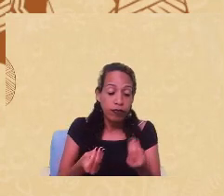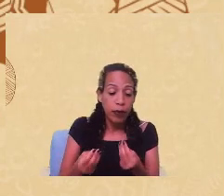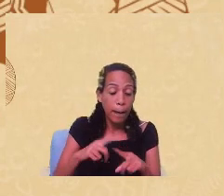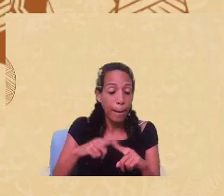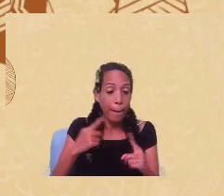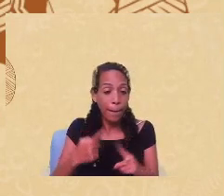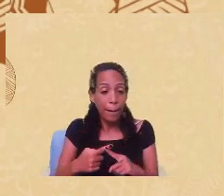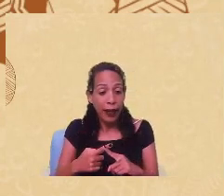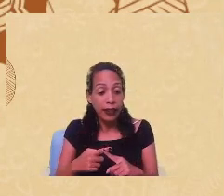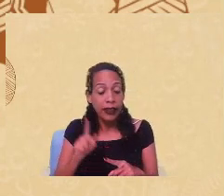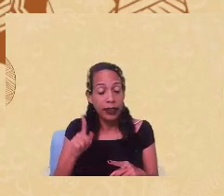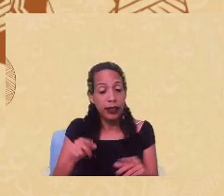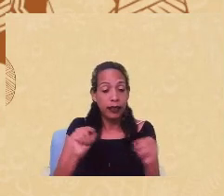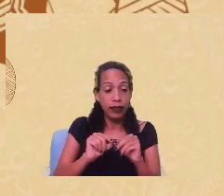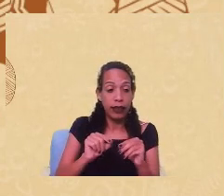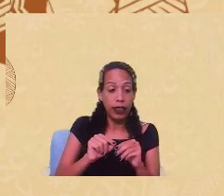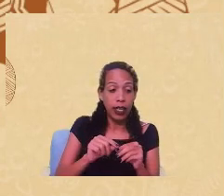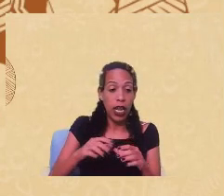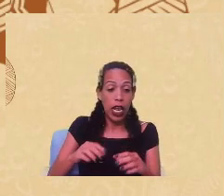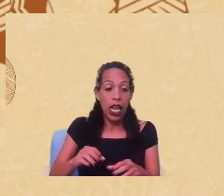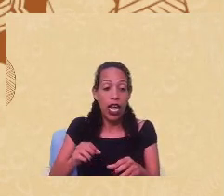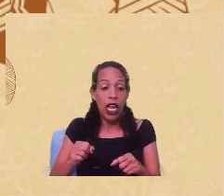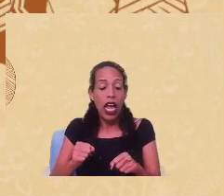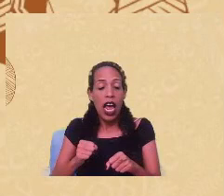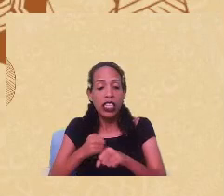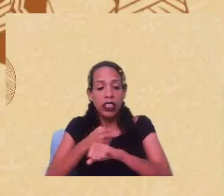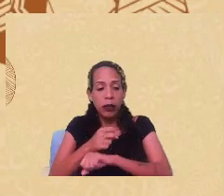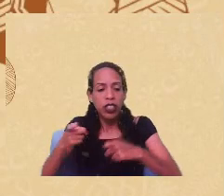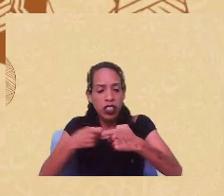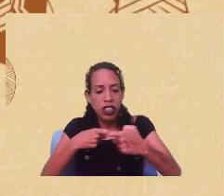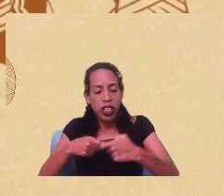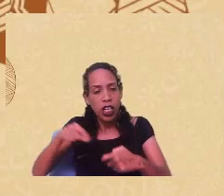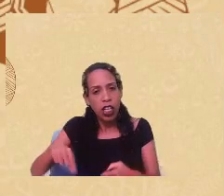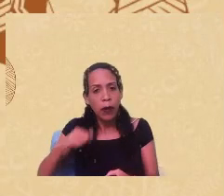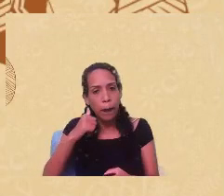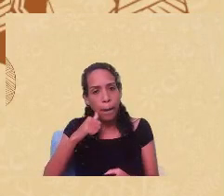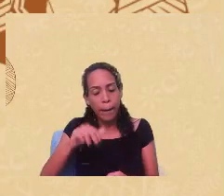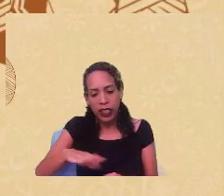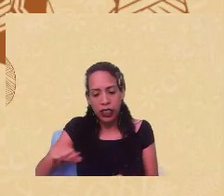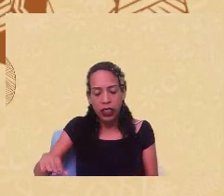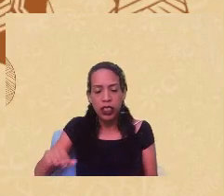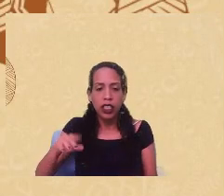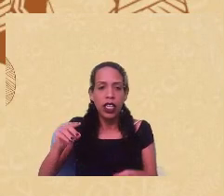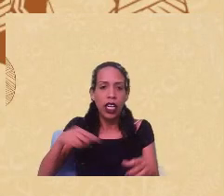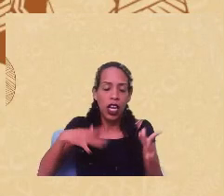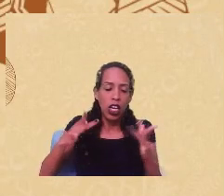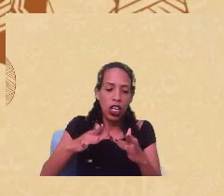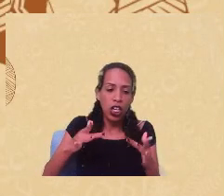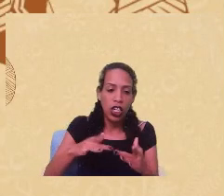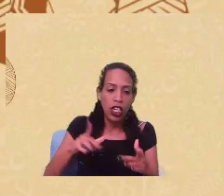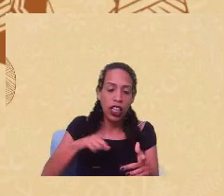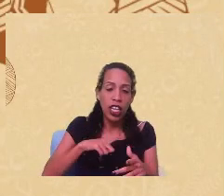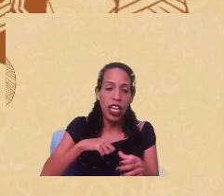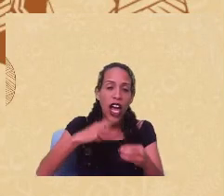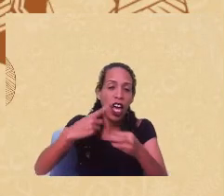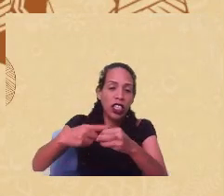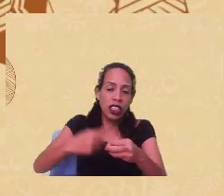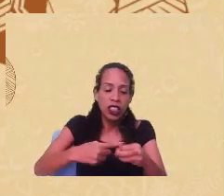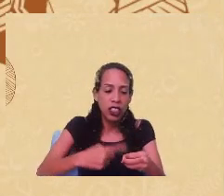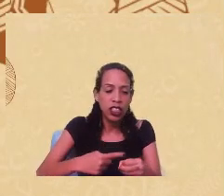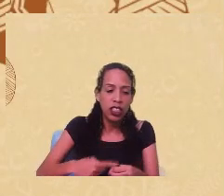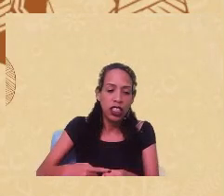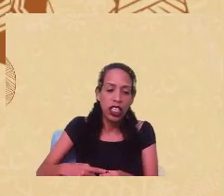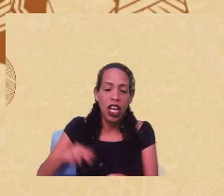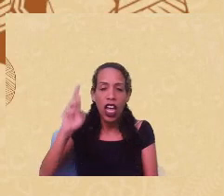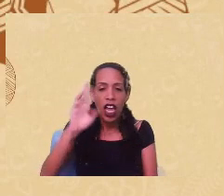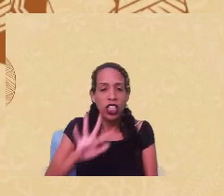autora traz tráfico e exploração sexual de meninas e mulheres, que no Brasil também está muito associado com a questão da regionalização, né, e a